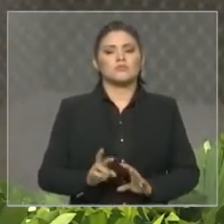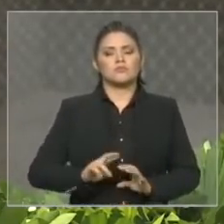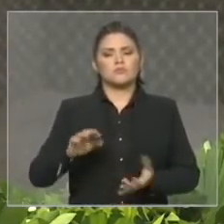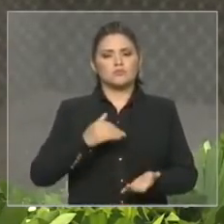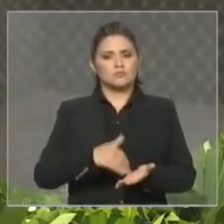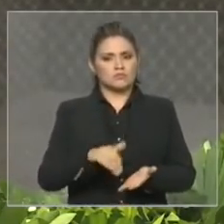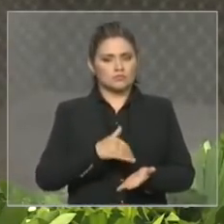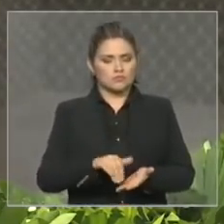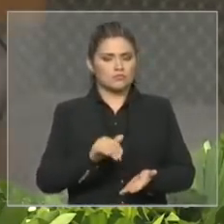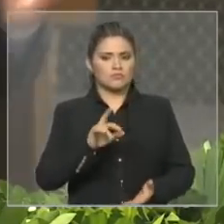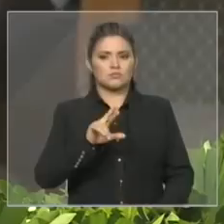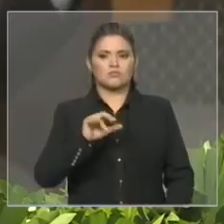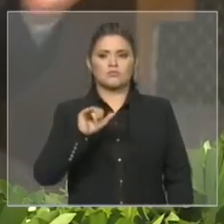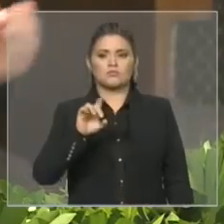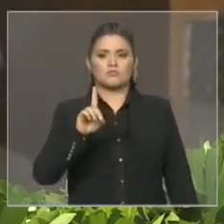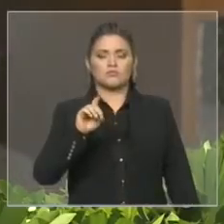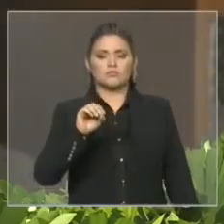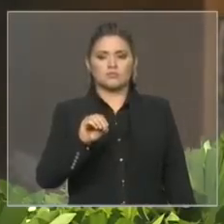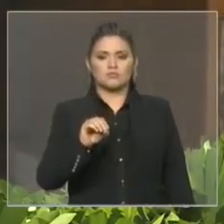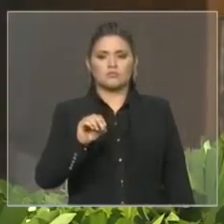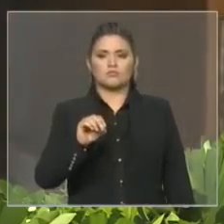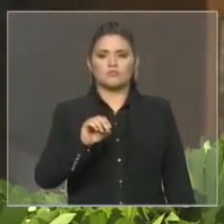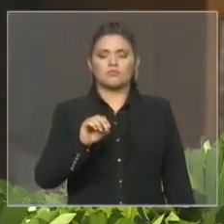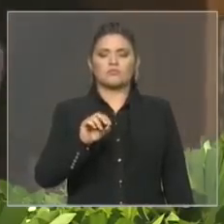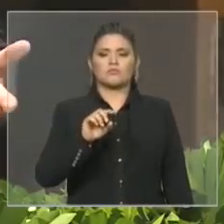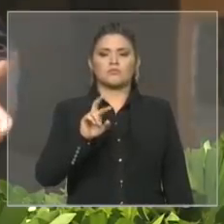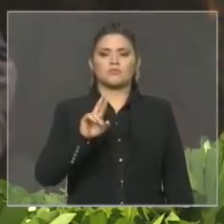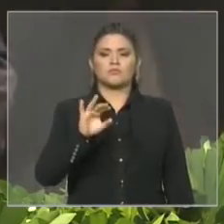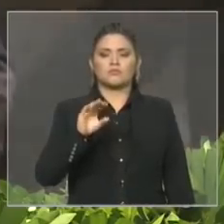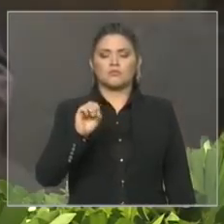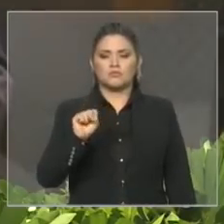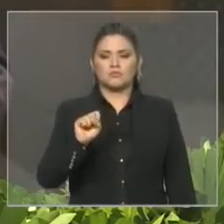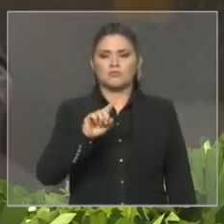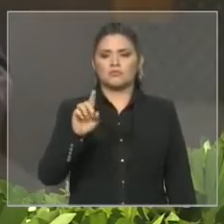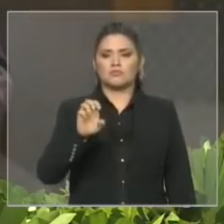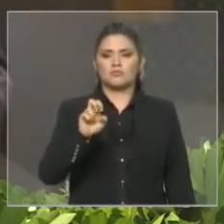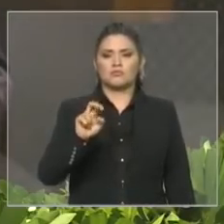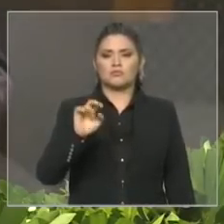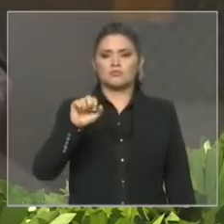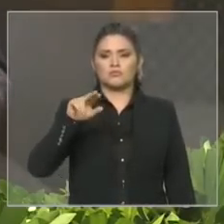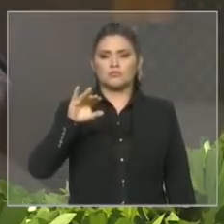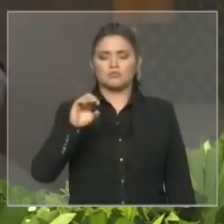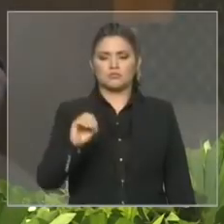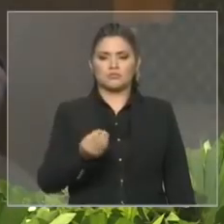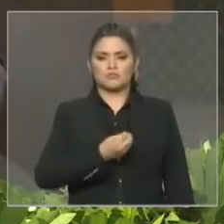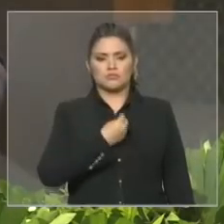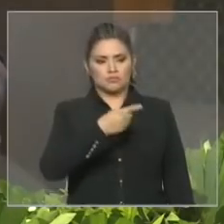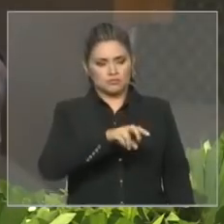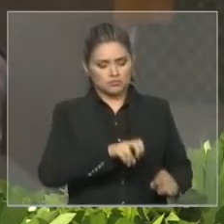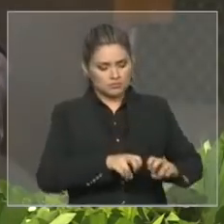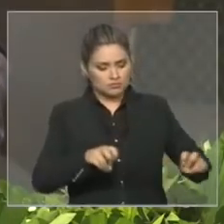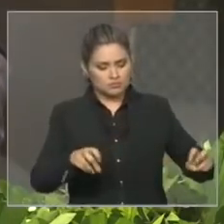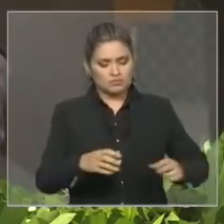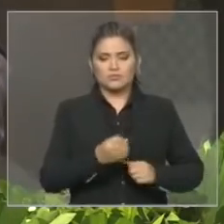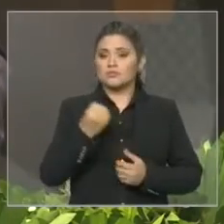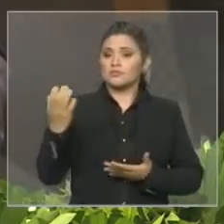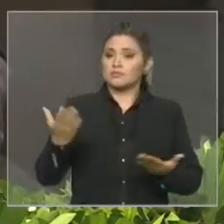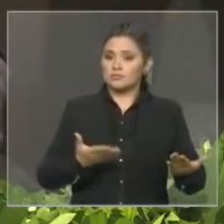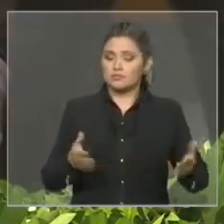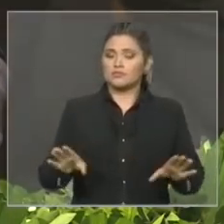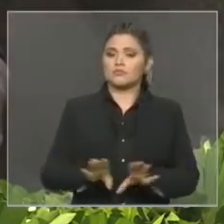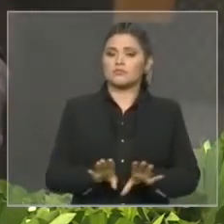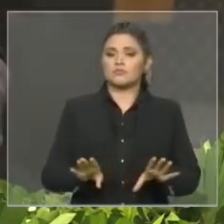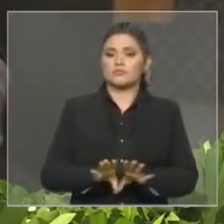Ricardo Rios, o deputado Zé Inácio, que aqui se encontra à mesa. Faço uma saudação também muito especial ao